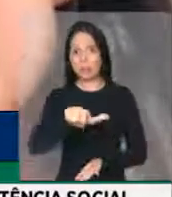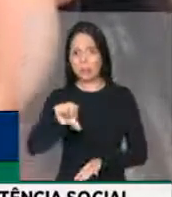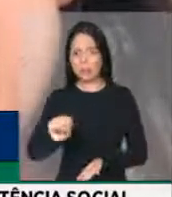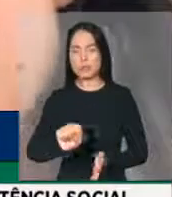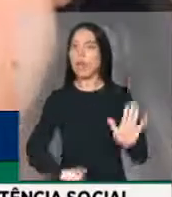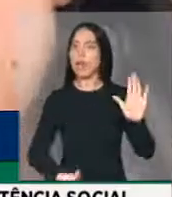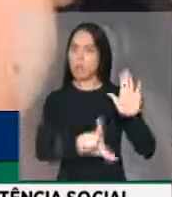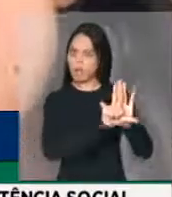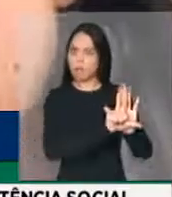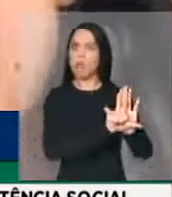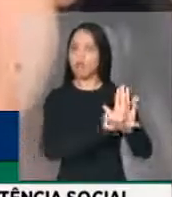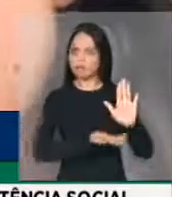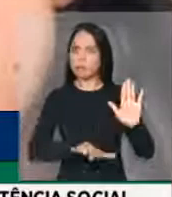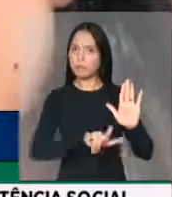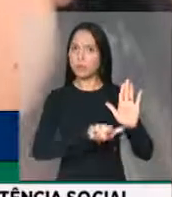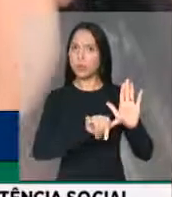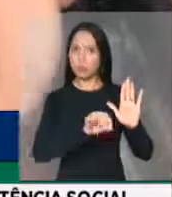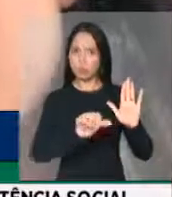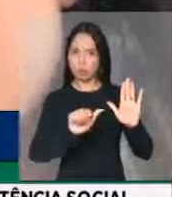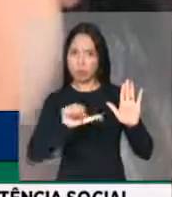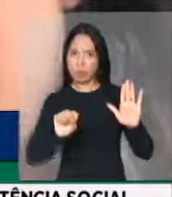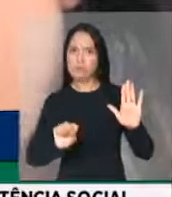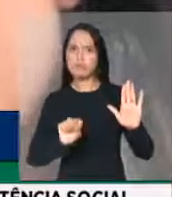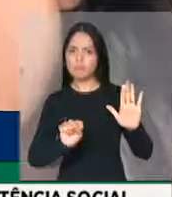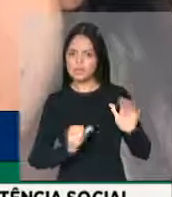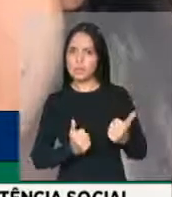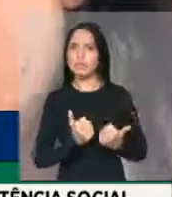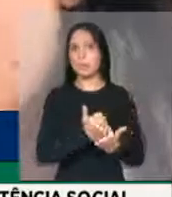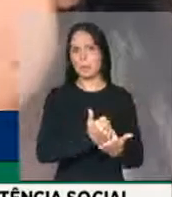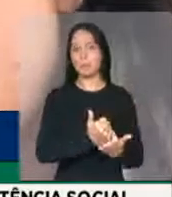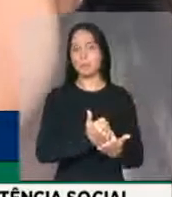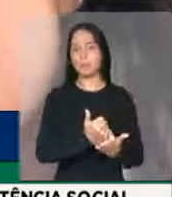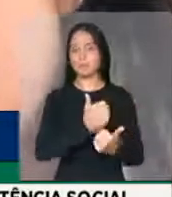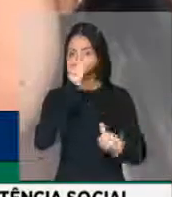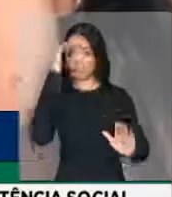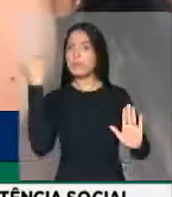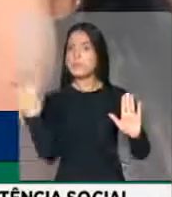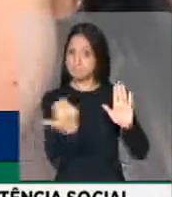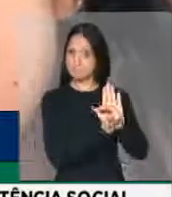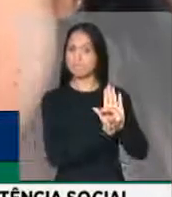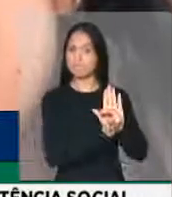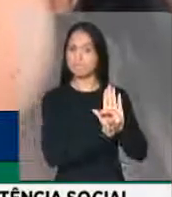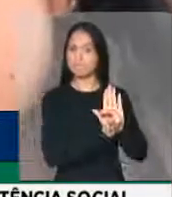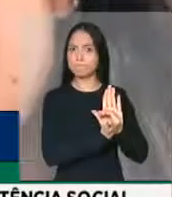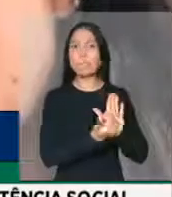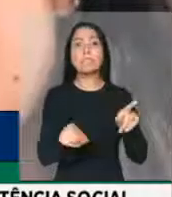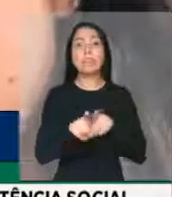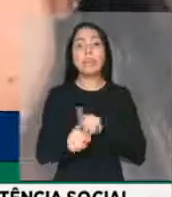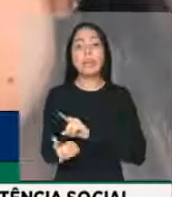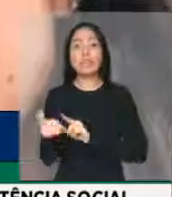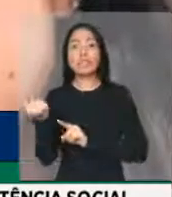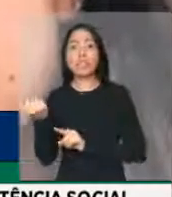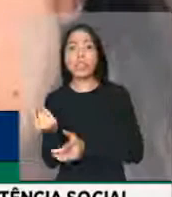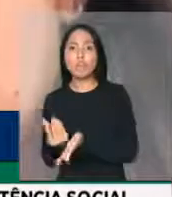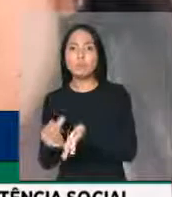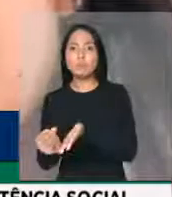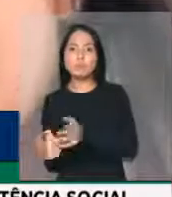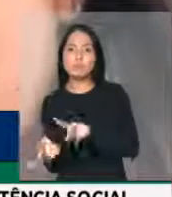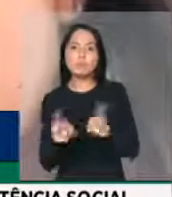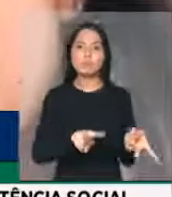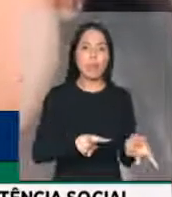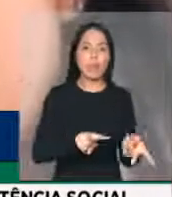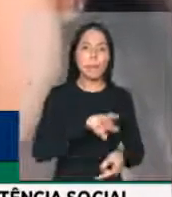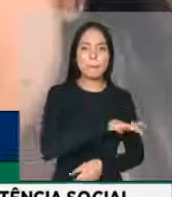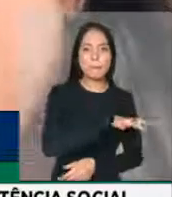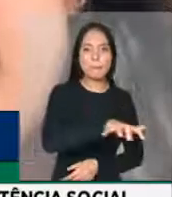sistemática definida pela lei orgânica de assistência social, e que a transposição e a transferência será permitida entre os blocos de